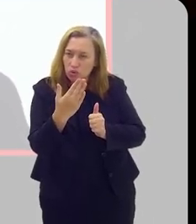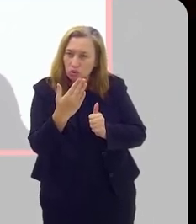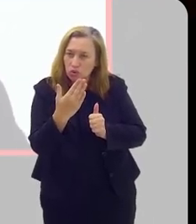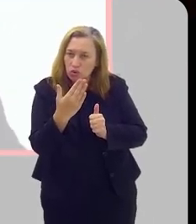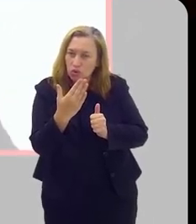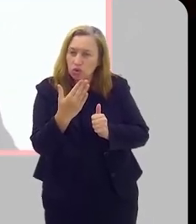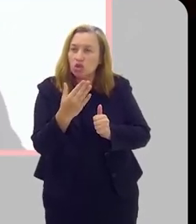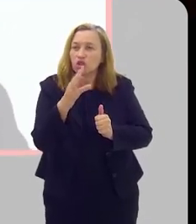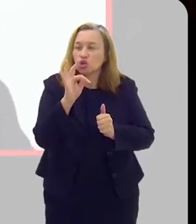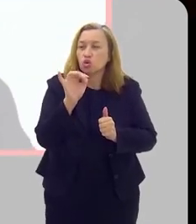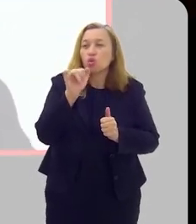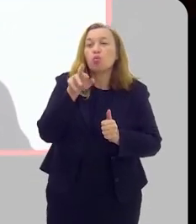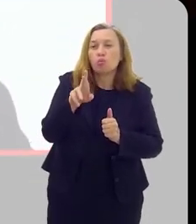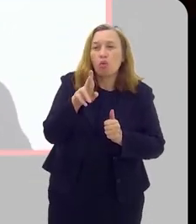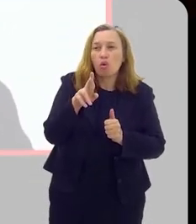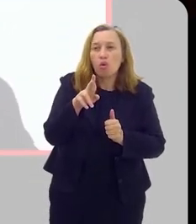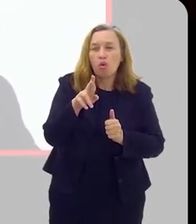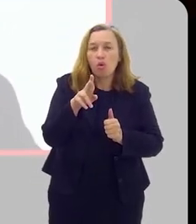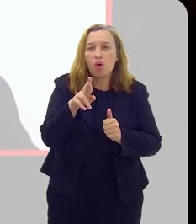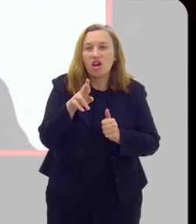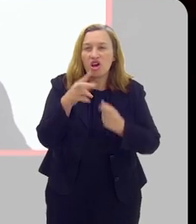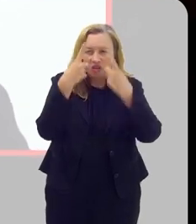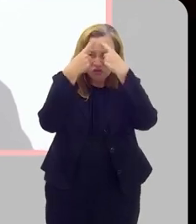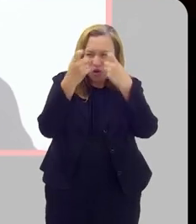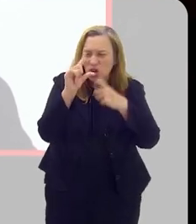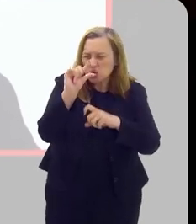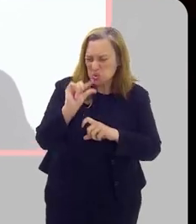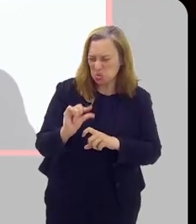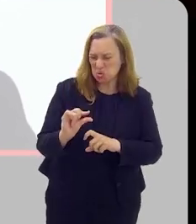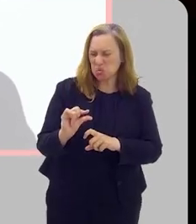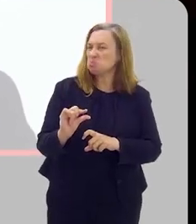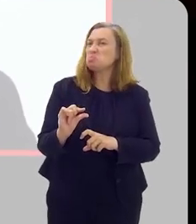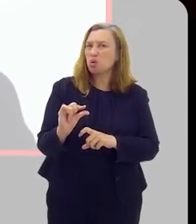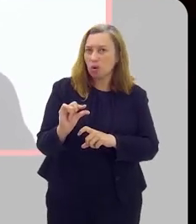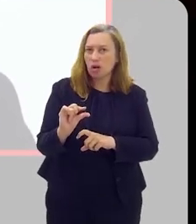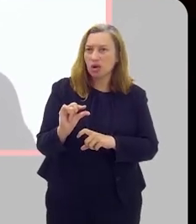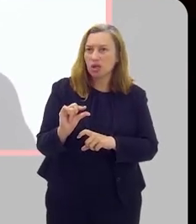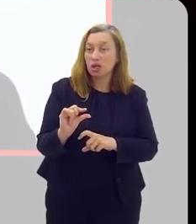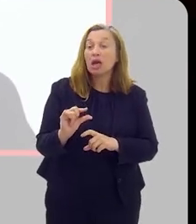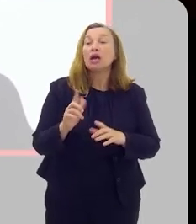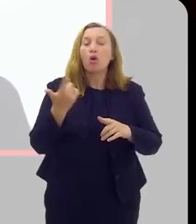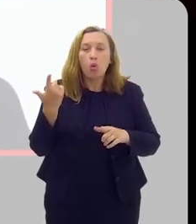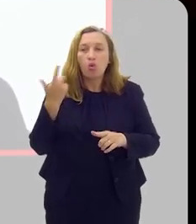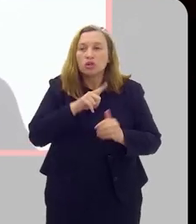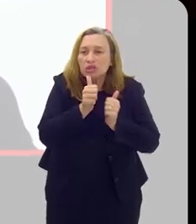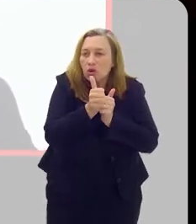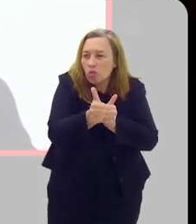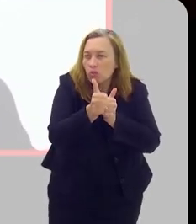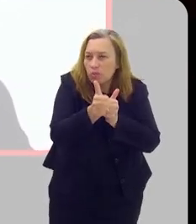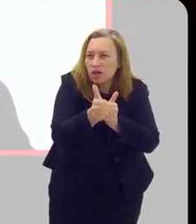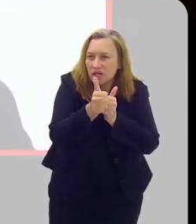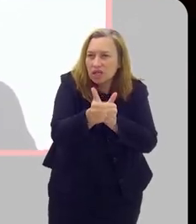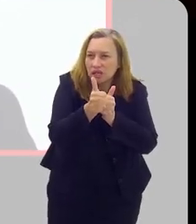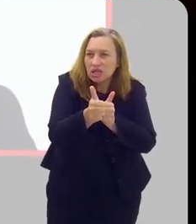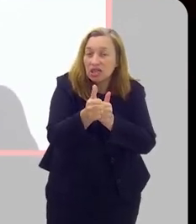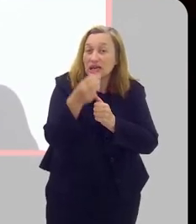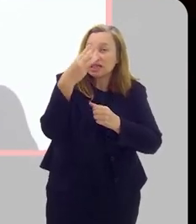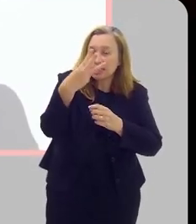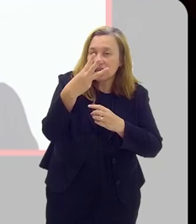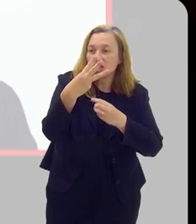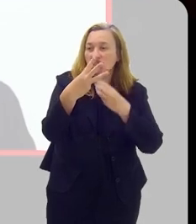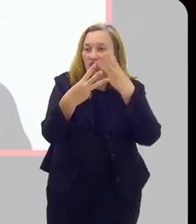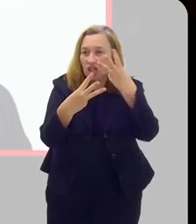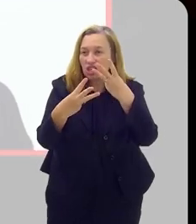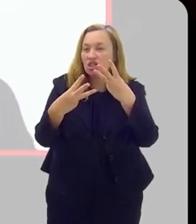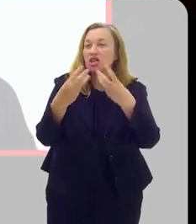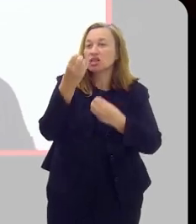caso, esse tumor, ele é um tumor mais indolente, que a gente chama, ele é menos agressivo, então eu consigo te acompanhar aqui a cada